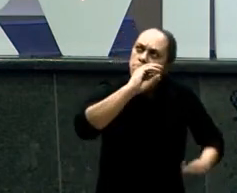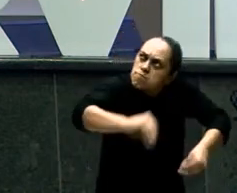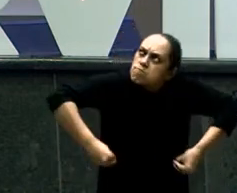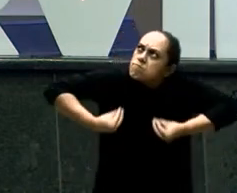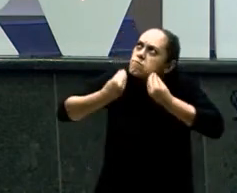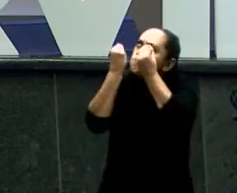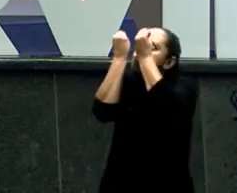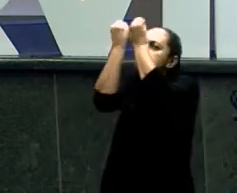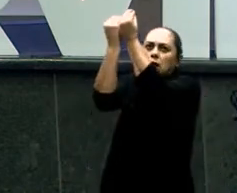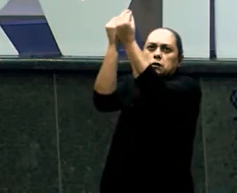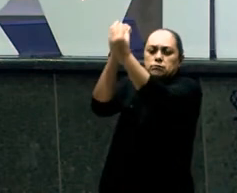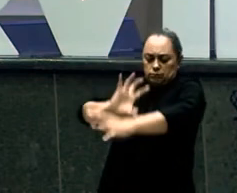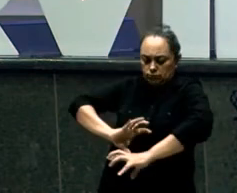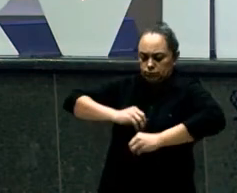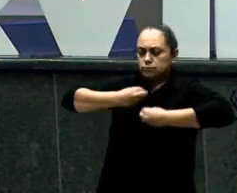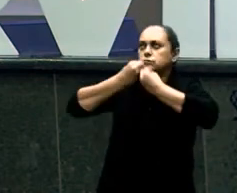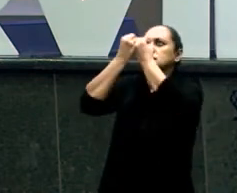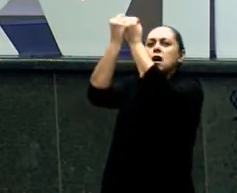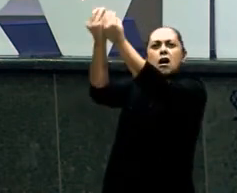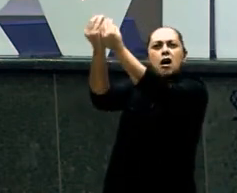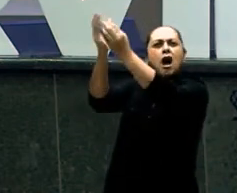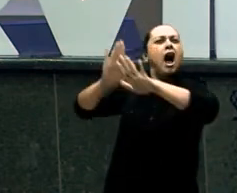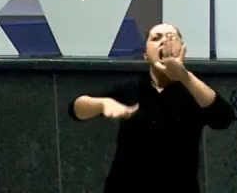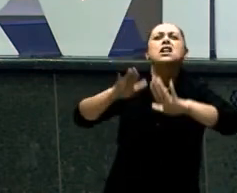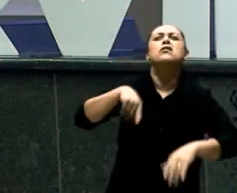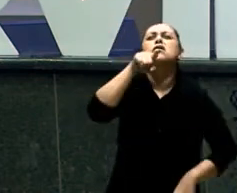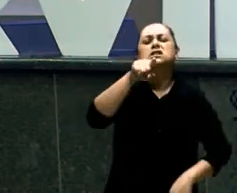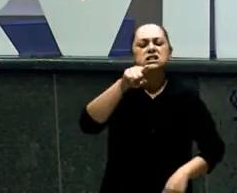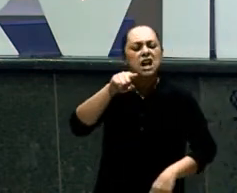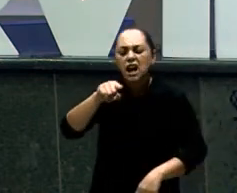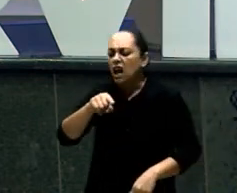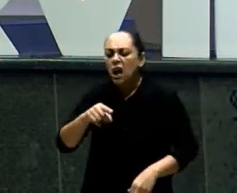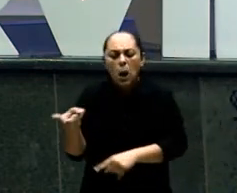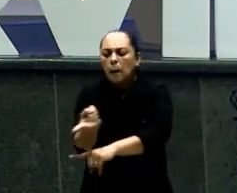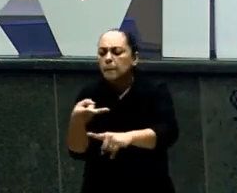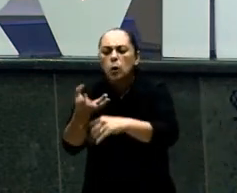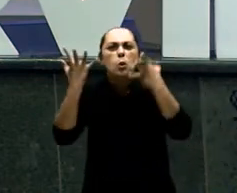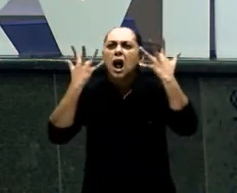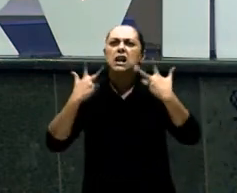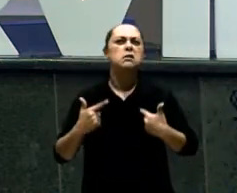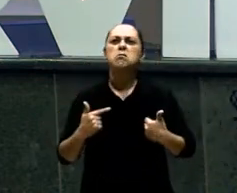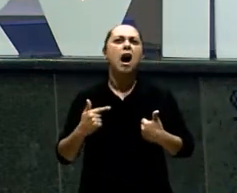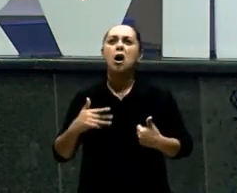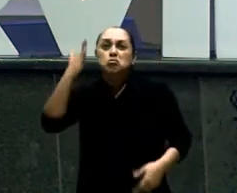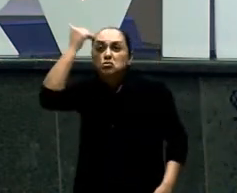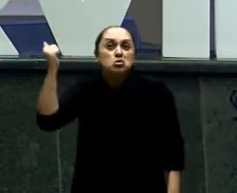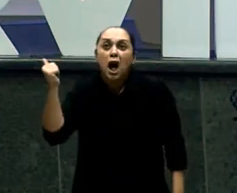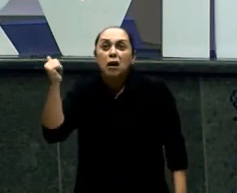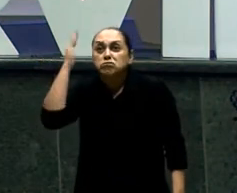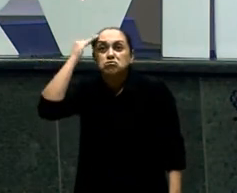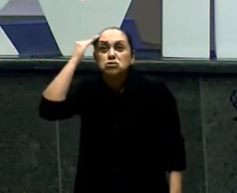Eu não sei caçar Eu sei cozinhar Então eu vou fazer Meu melhor prato A gente fala A de Esaú Que